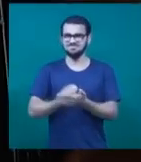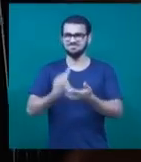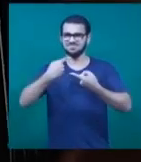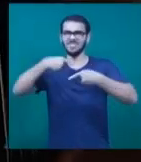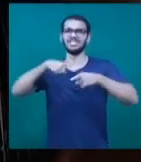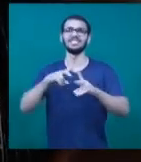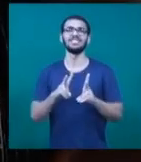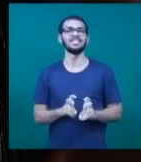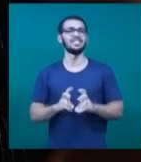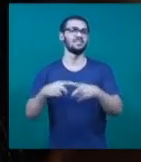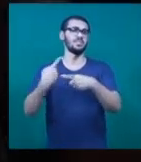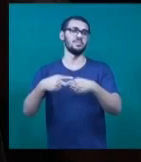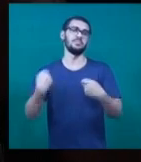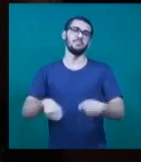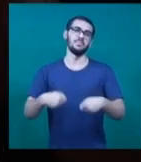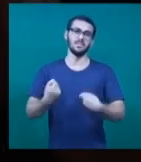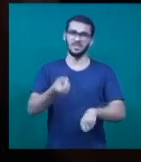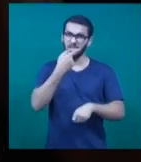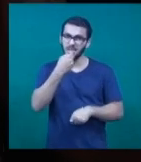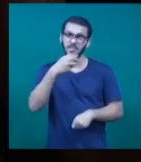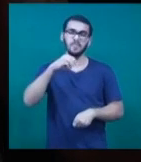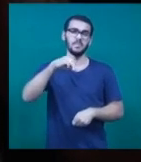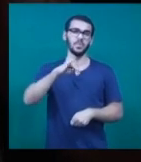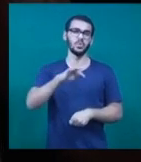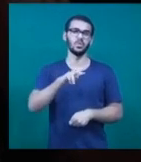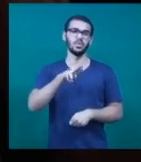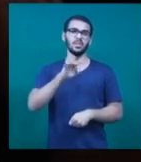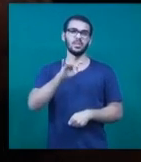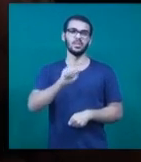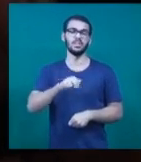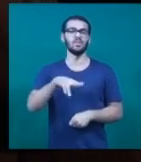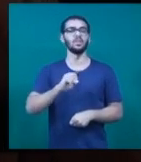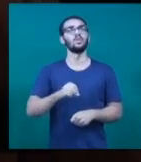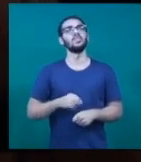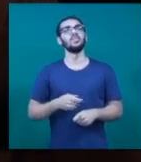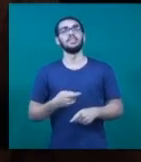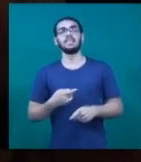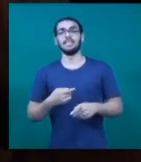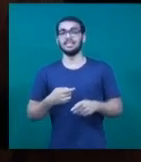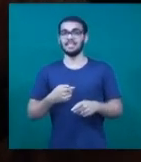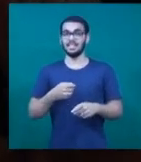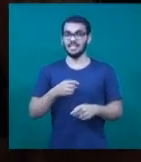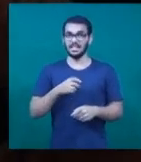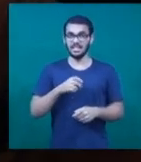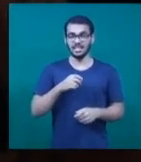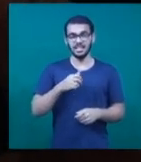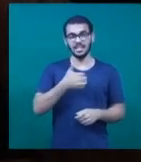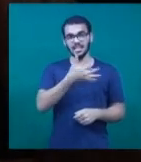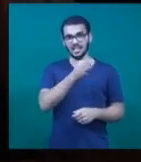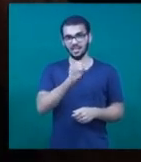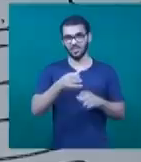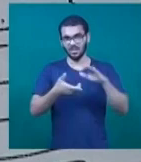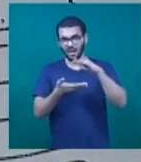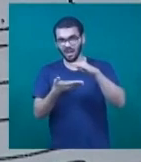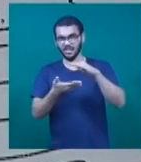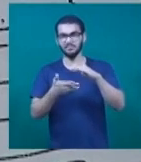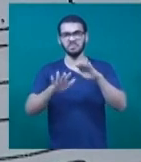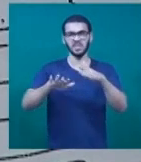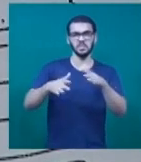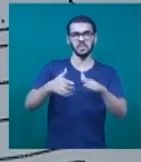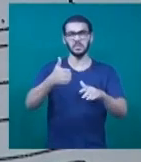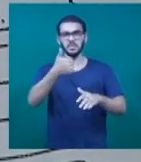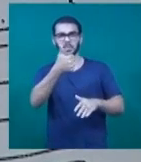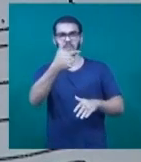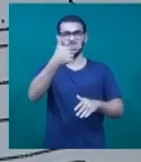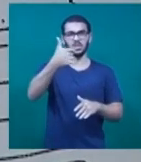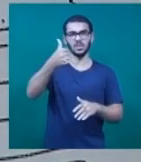esposa precisa do medicamento mitotano, mais conhecido como lisodren. Uma caixa com 100 comprimidos custa em média R